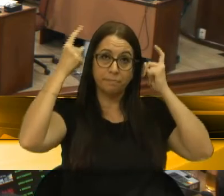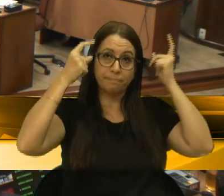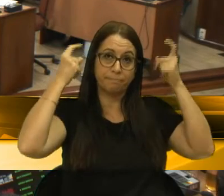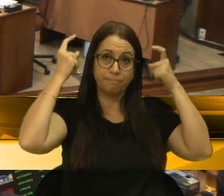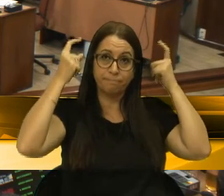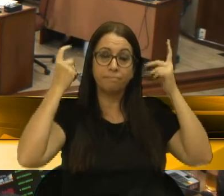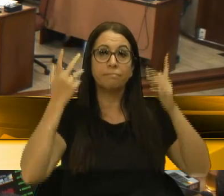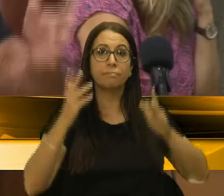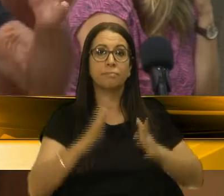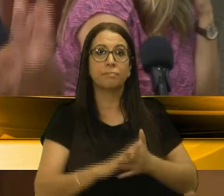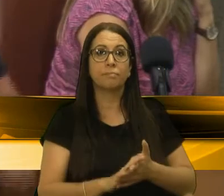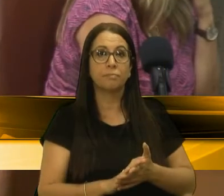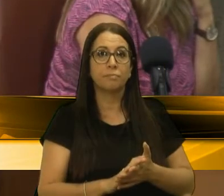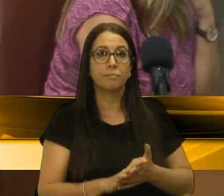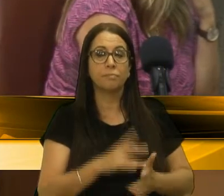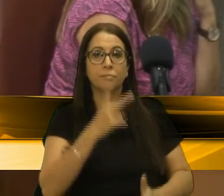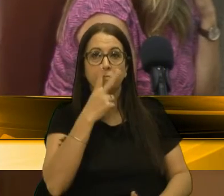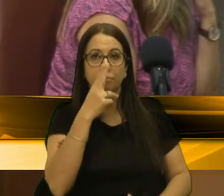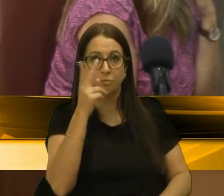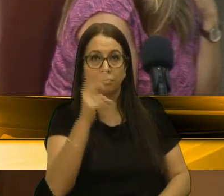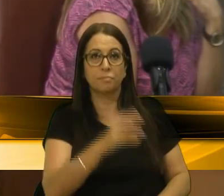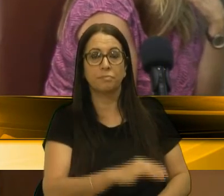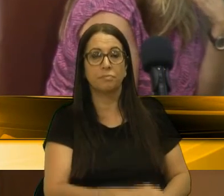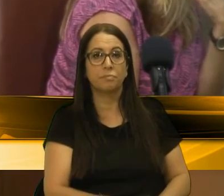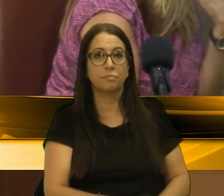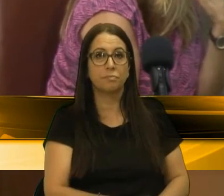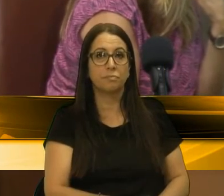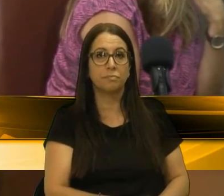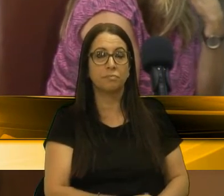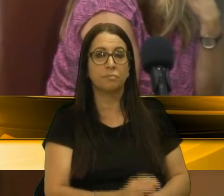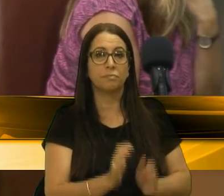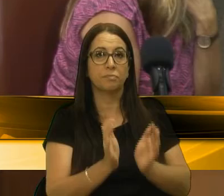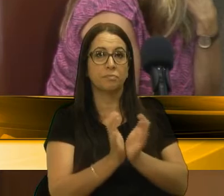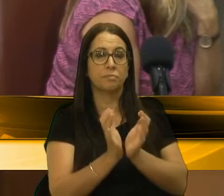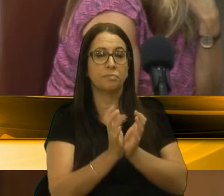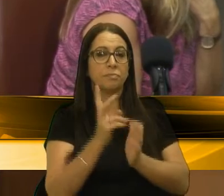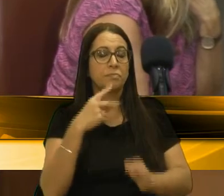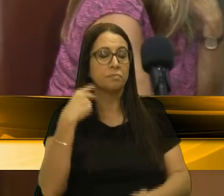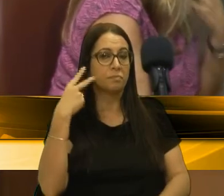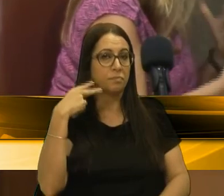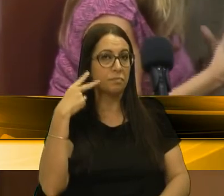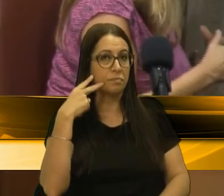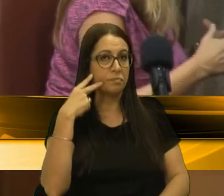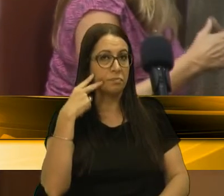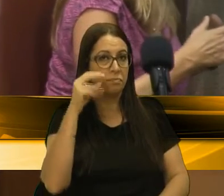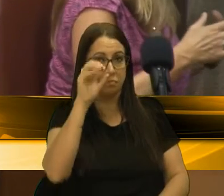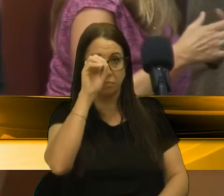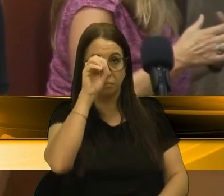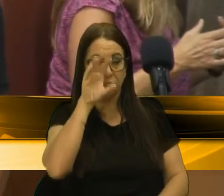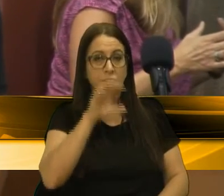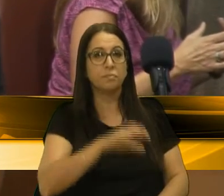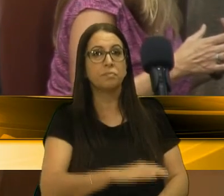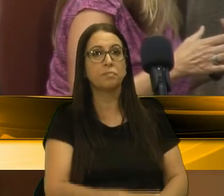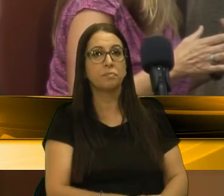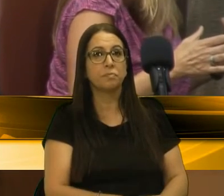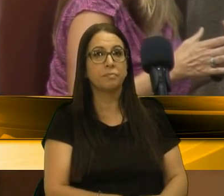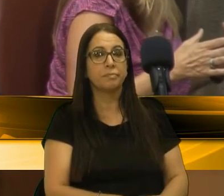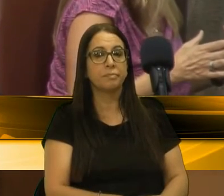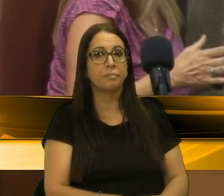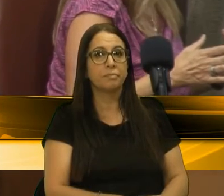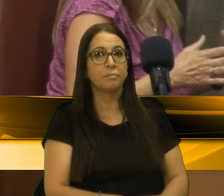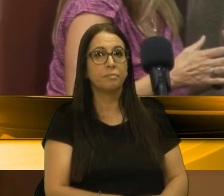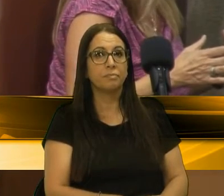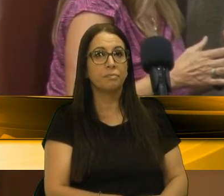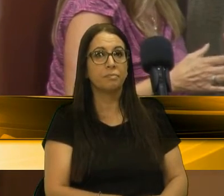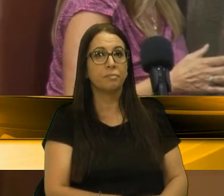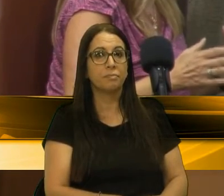é no mesmo sentido do nosso colega vereador Fiusa, é no mesmo